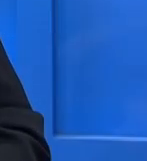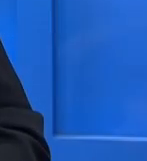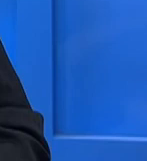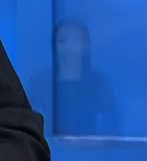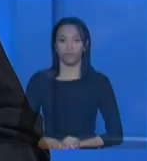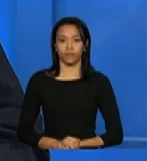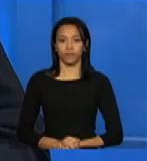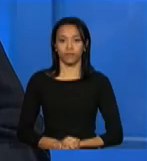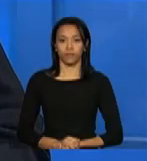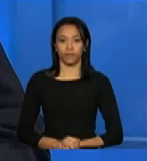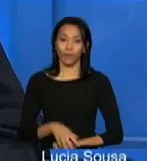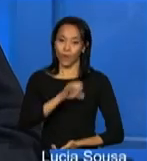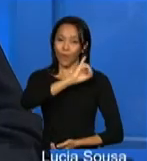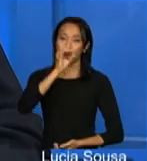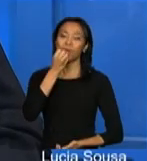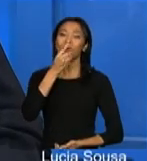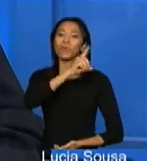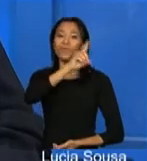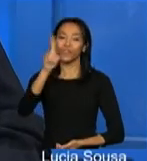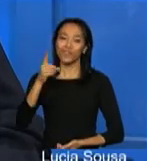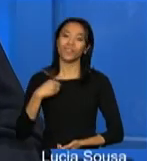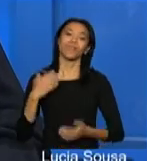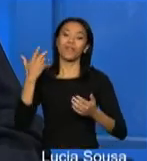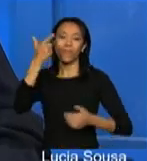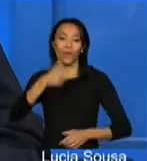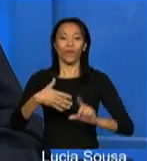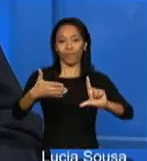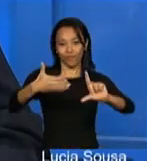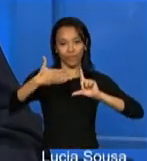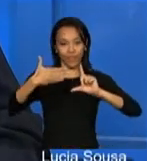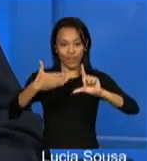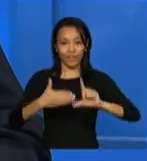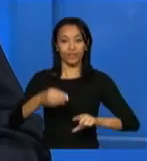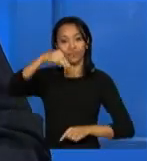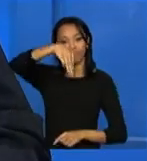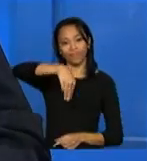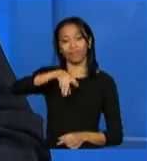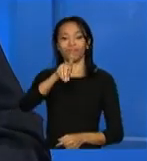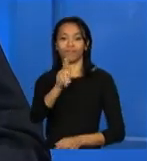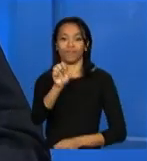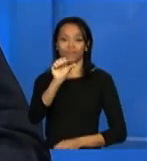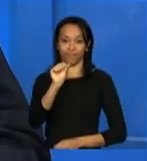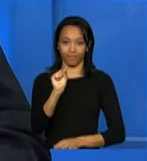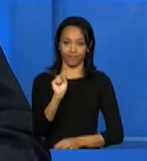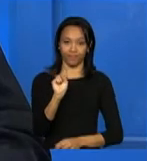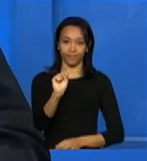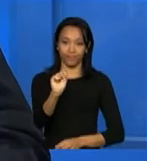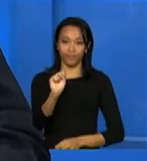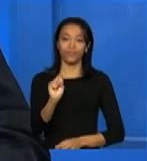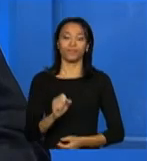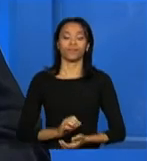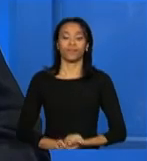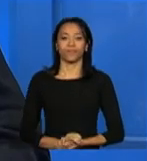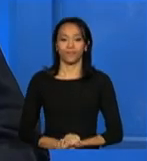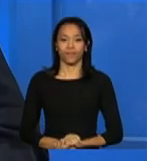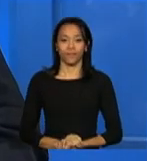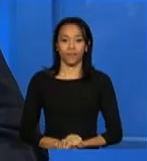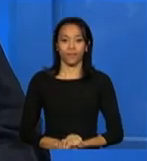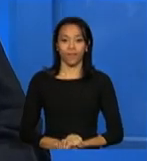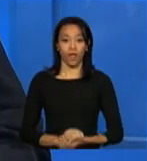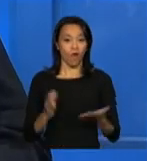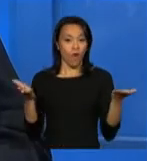Olá, bom dia! Está no ar mais uma teleconferência do Ministério do Desenvolvimento Social e Combate à Fome.